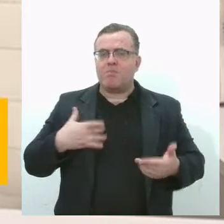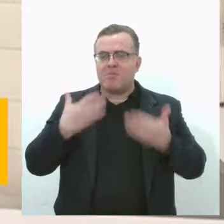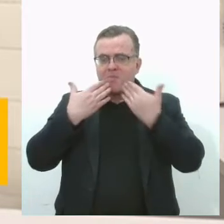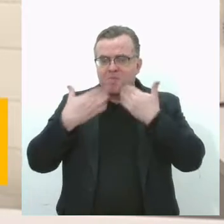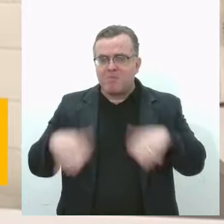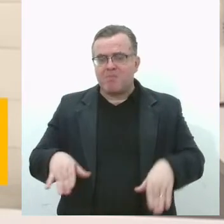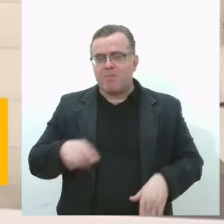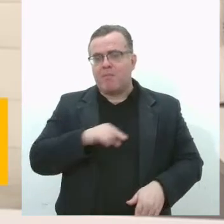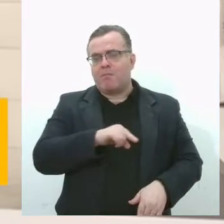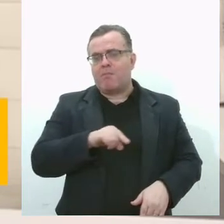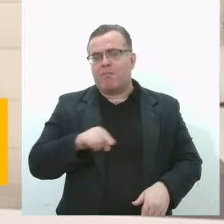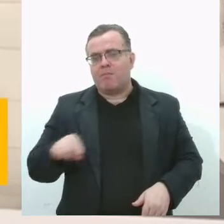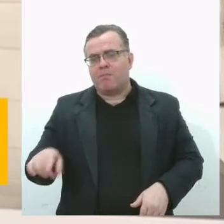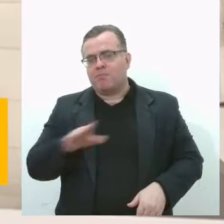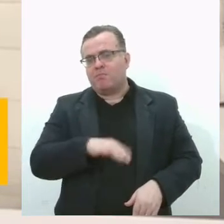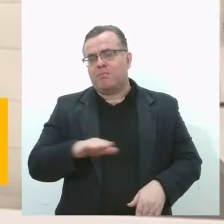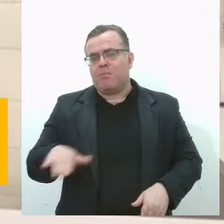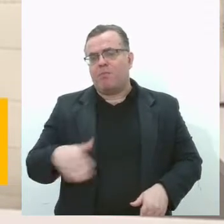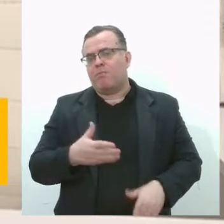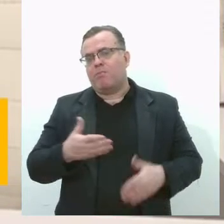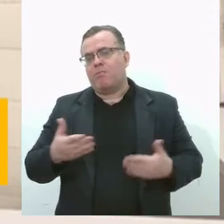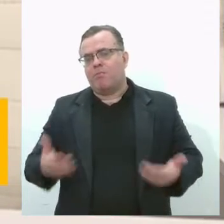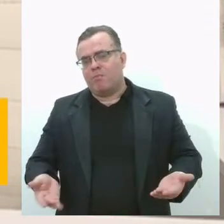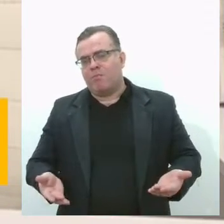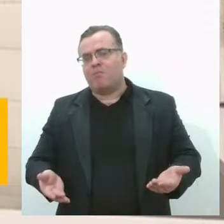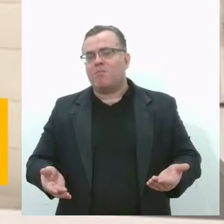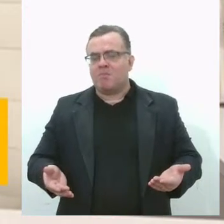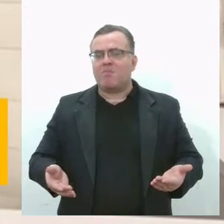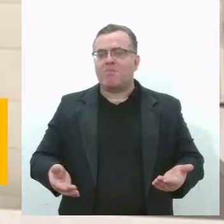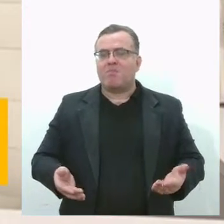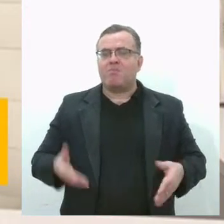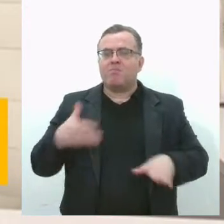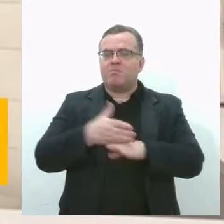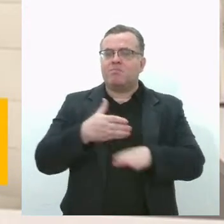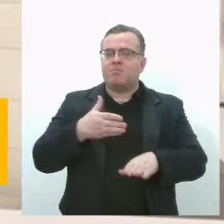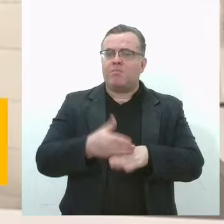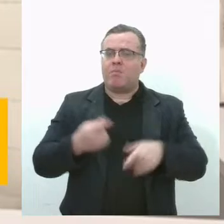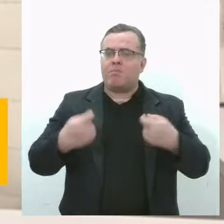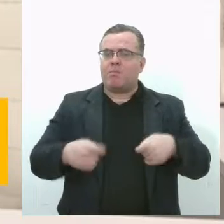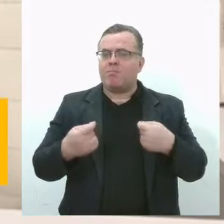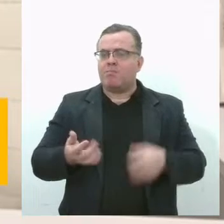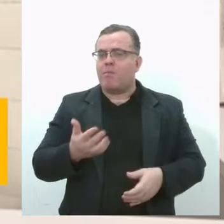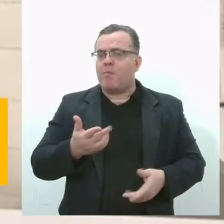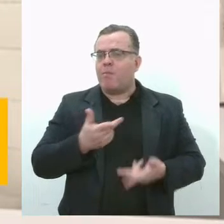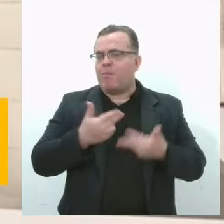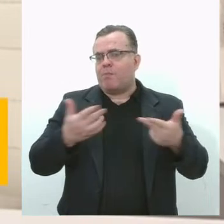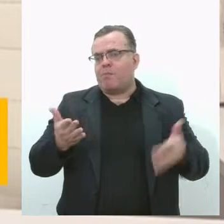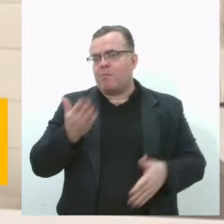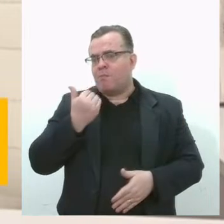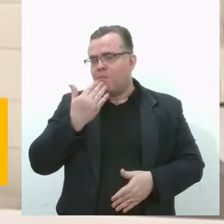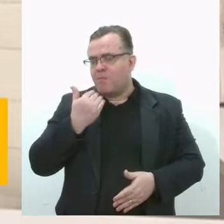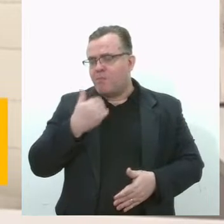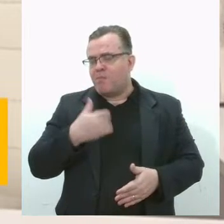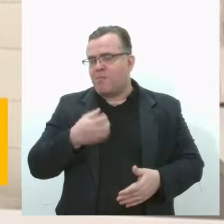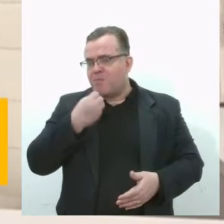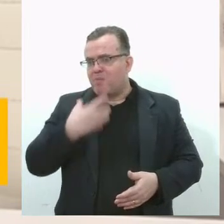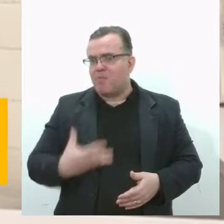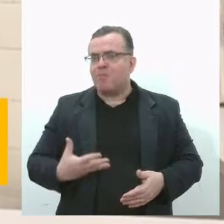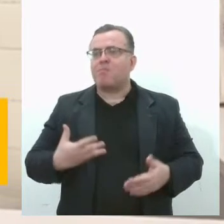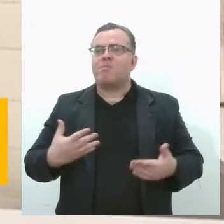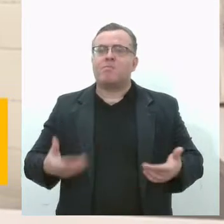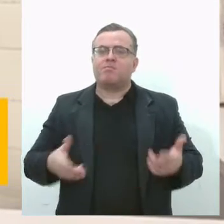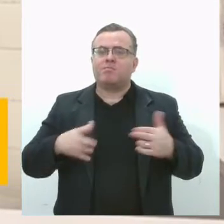do pré-escolar e escolar é onde a criança mais necessita de nutrientes. E é uma fase onde o padrão alimentar também é